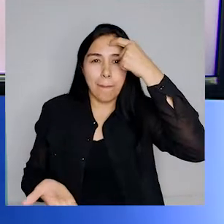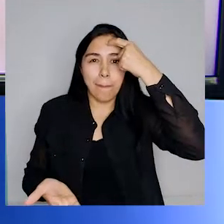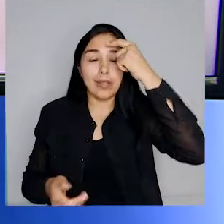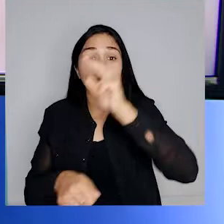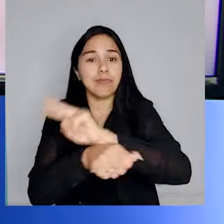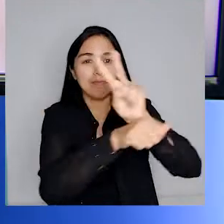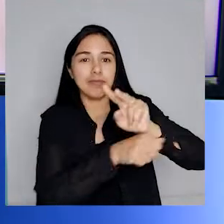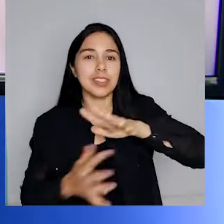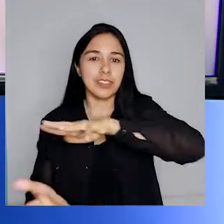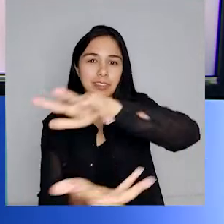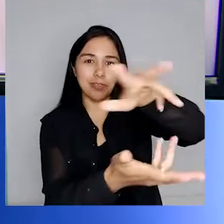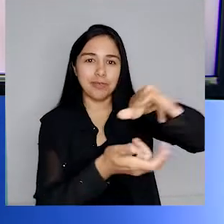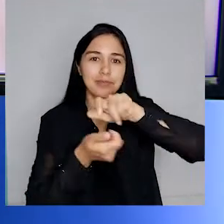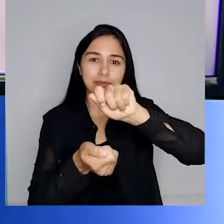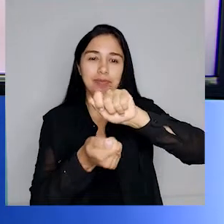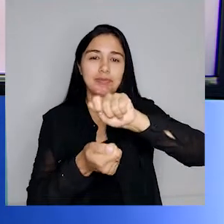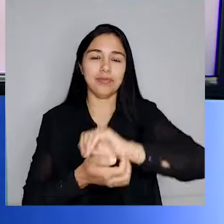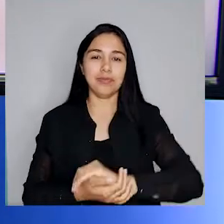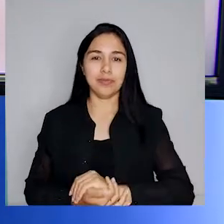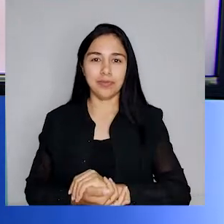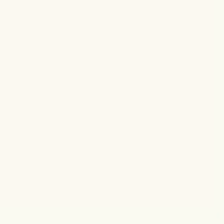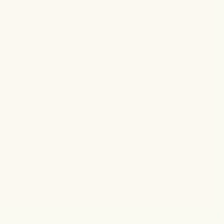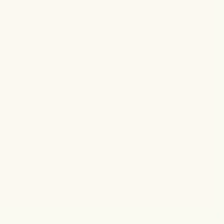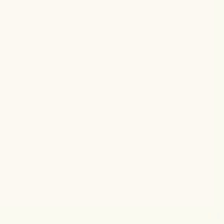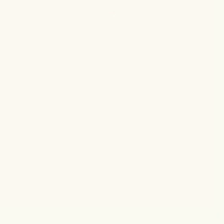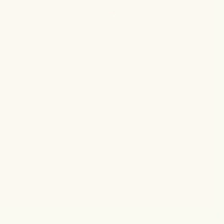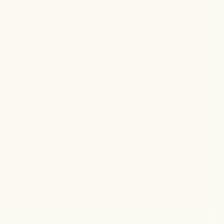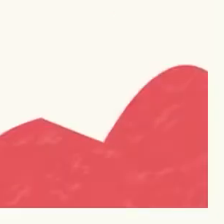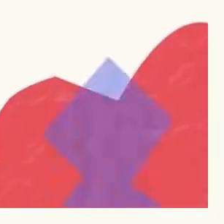consciente para a preservação do planeta Terra.